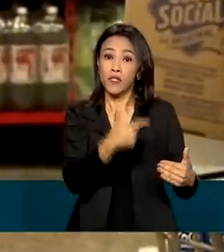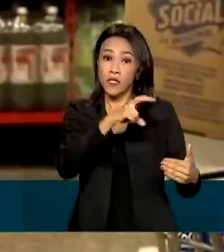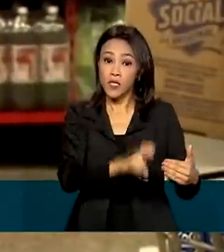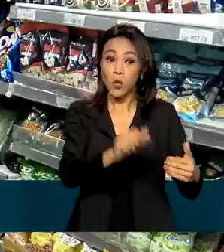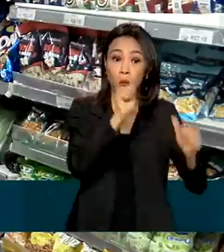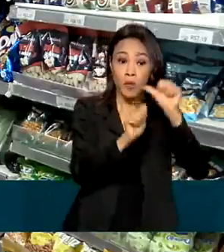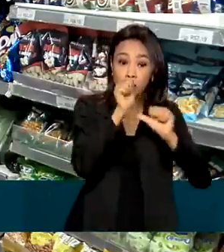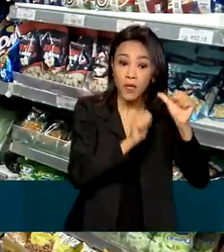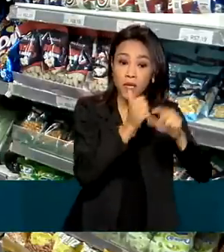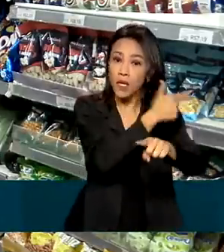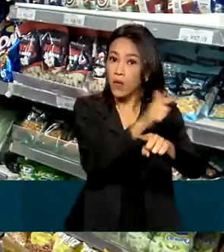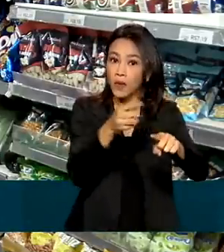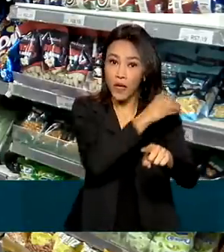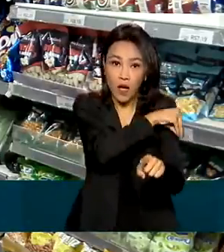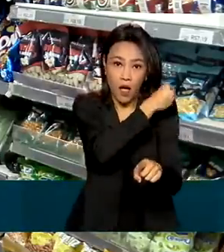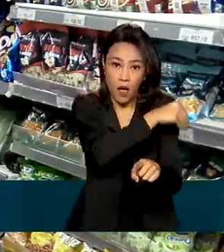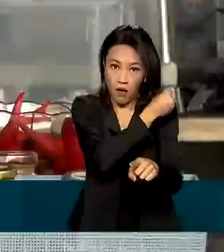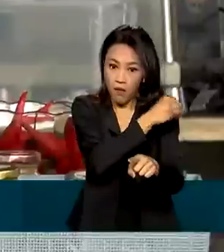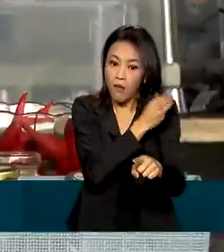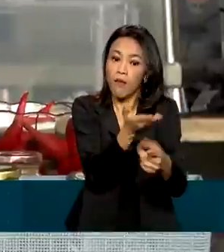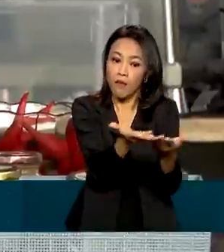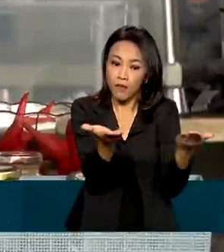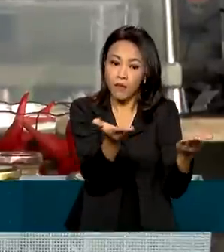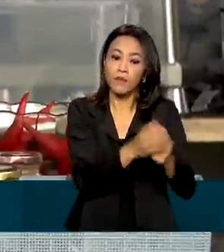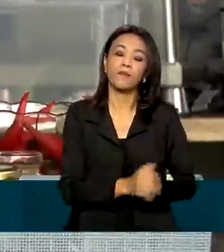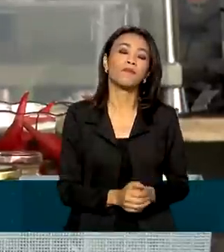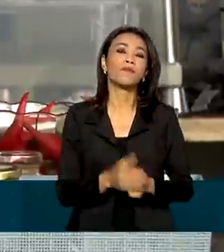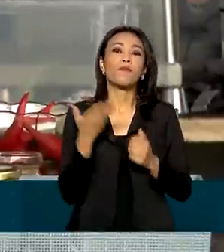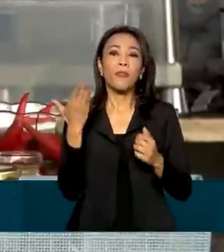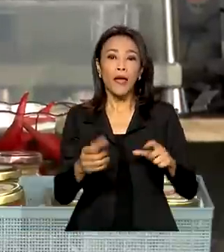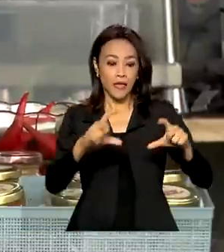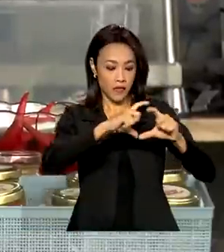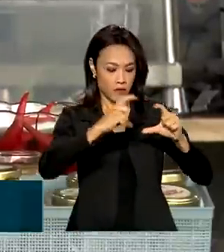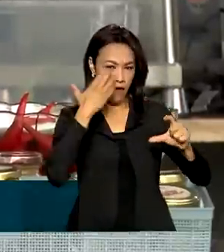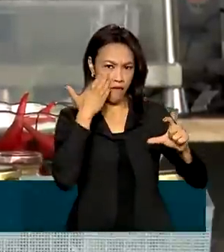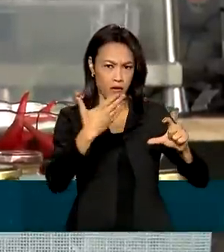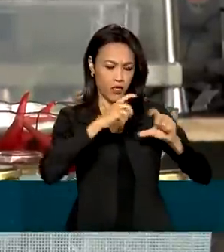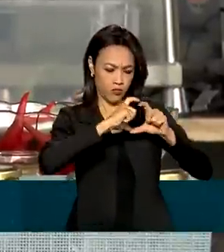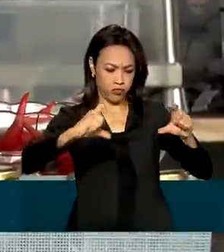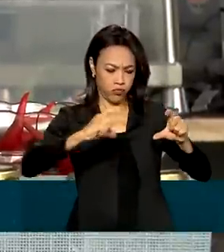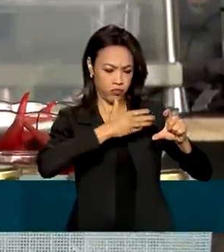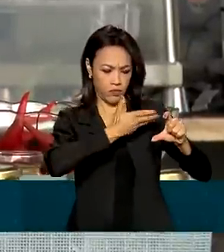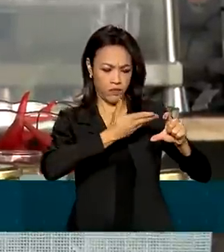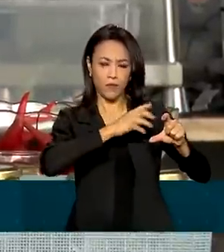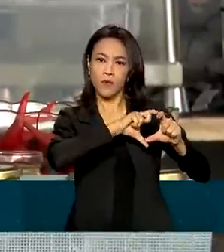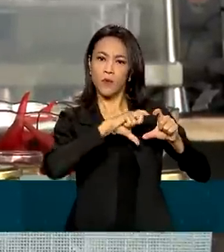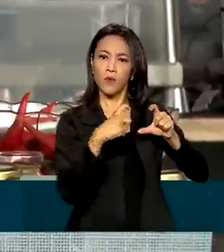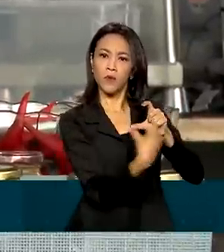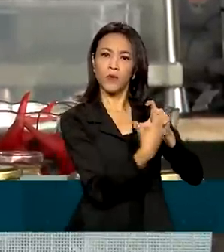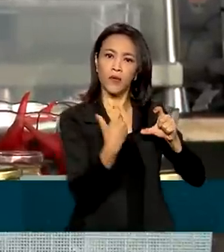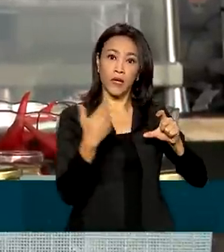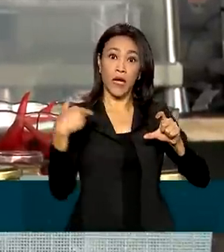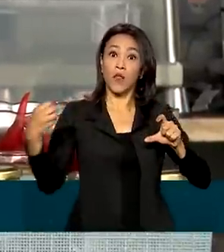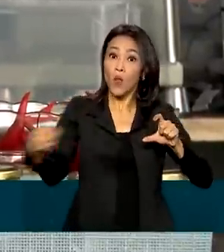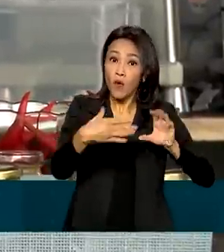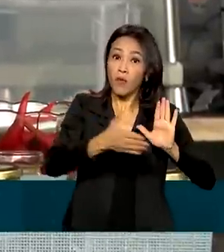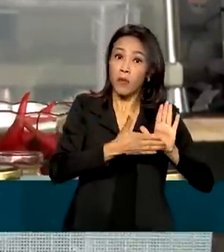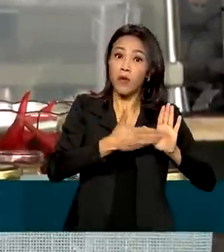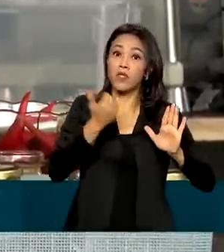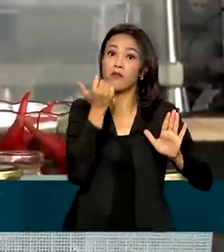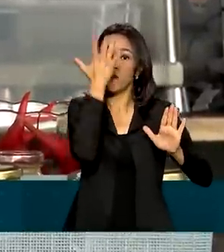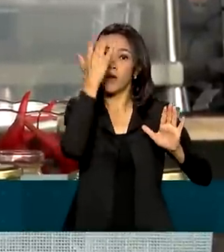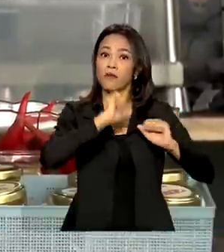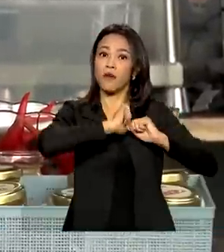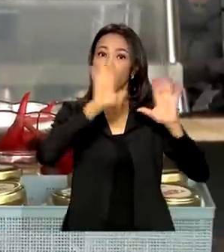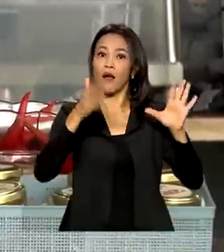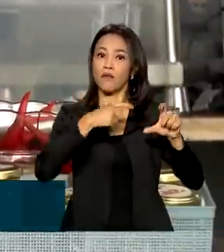sem álcool e embalagens retornáveis. Essa rotulagem frontal, que é a nova proposta, estiver mais visível e mais clara para o consumidor,